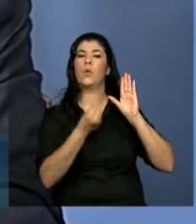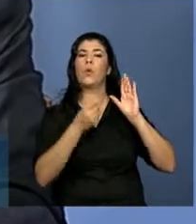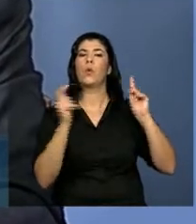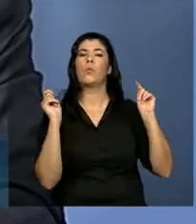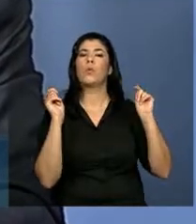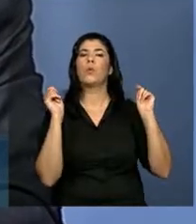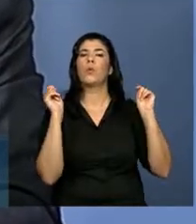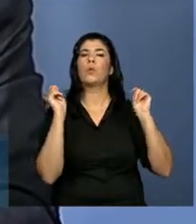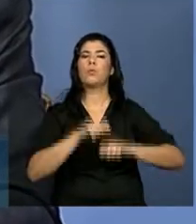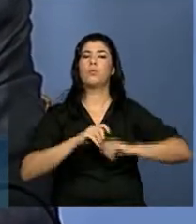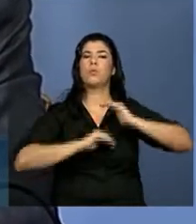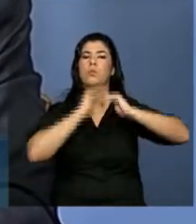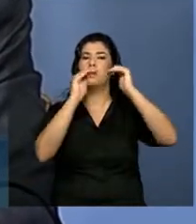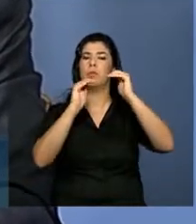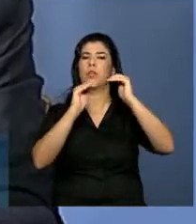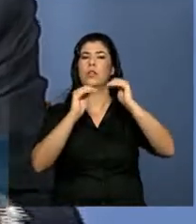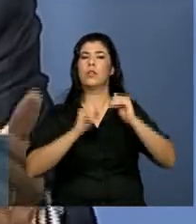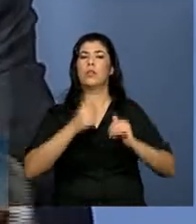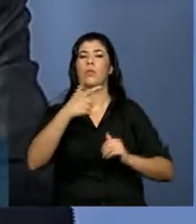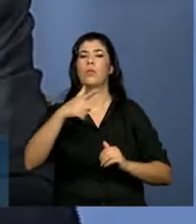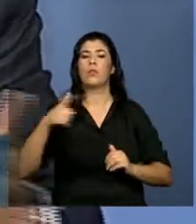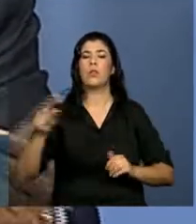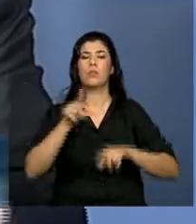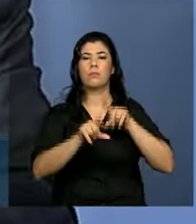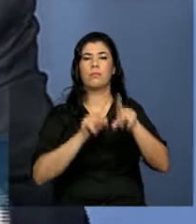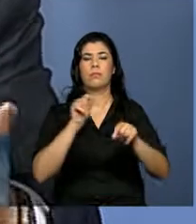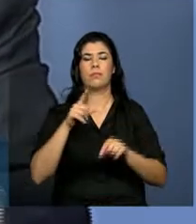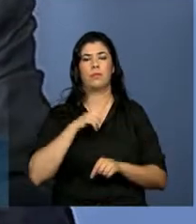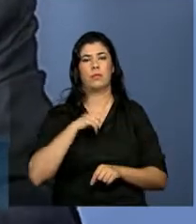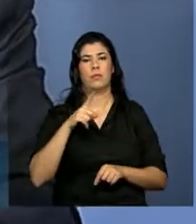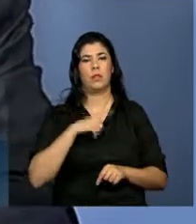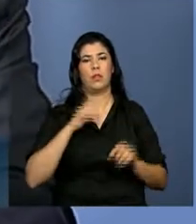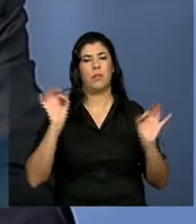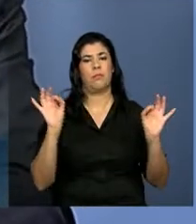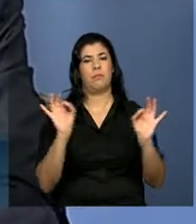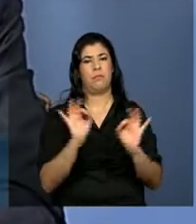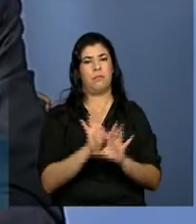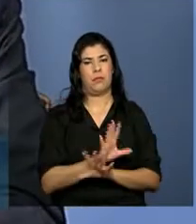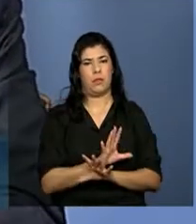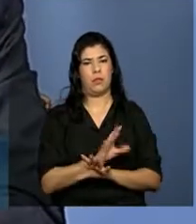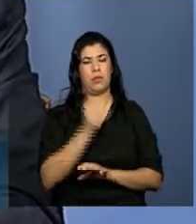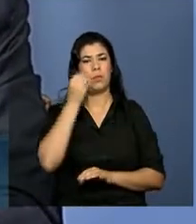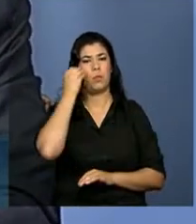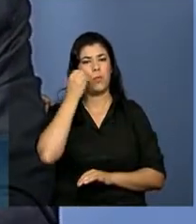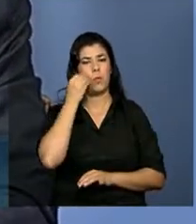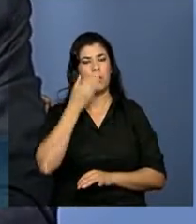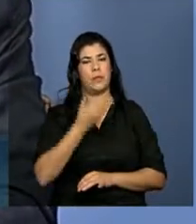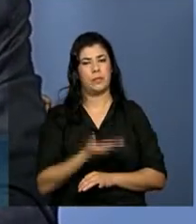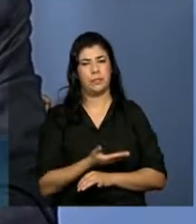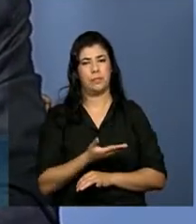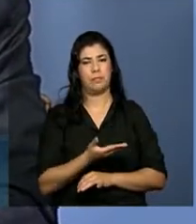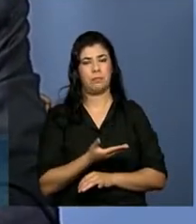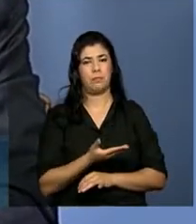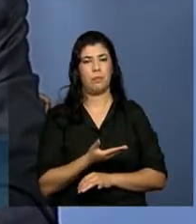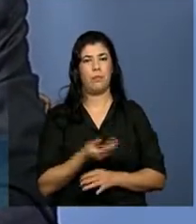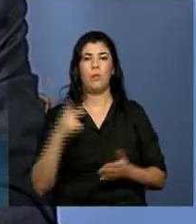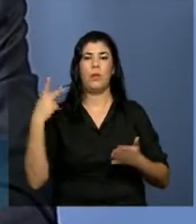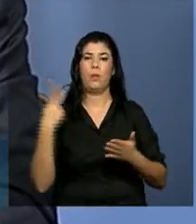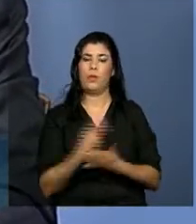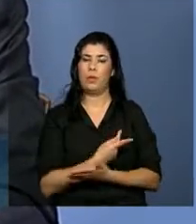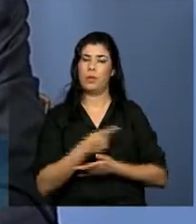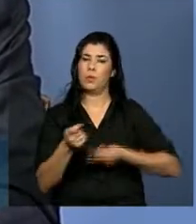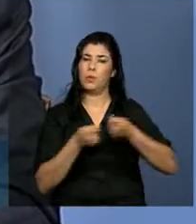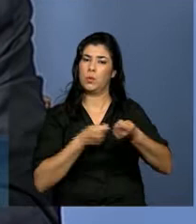isso? Quais são as alternativas que nós temos para fechar esses hiatos? Esse momento da negociação